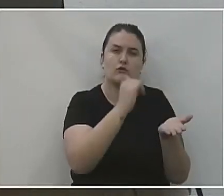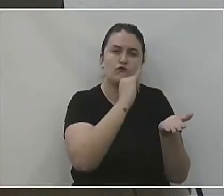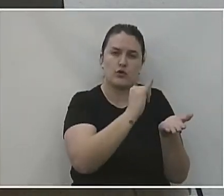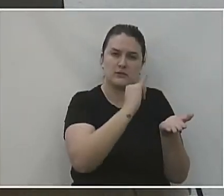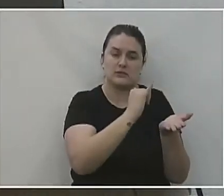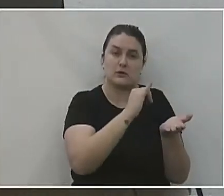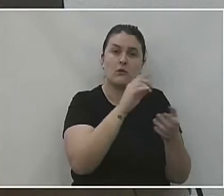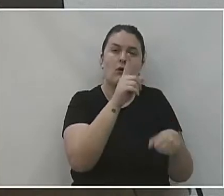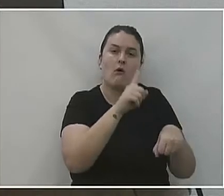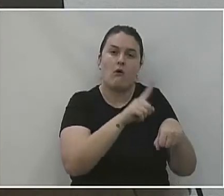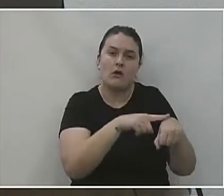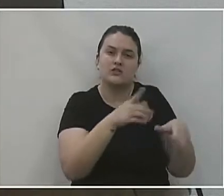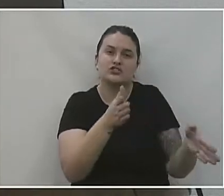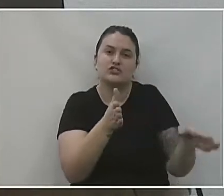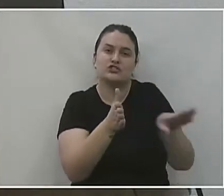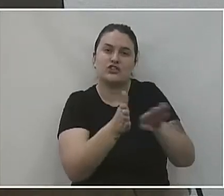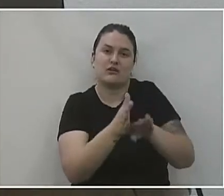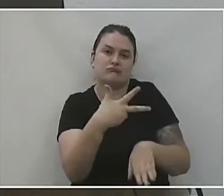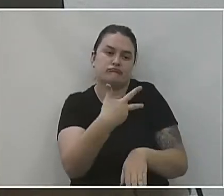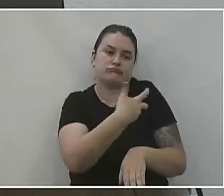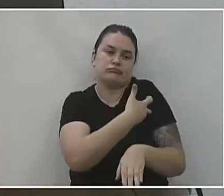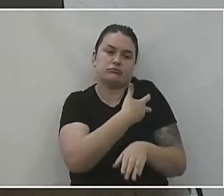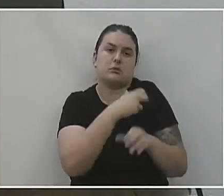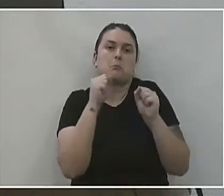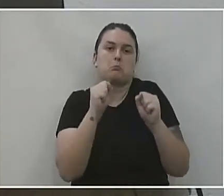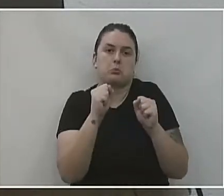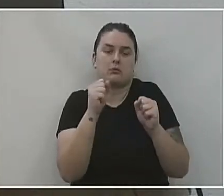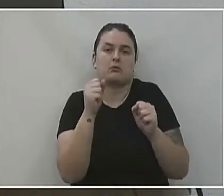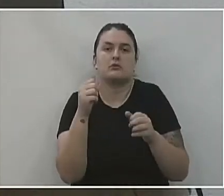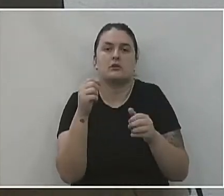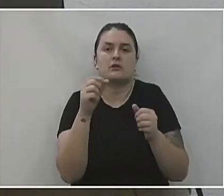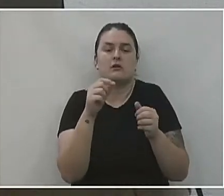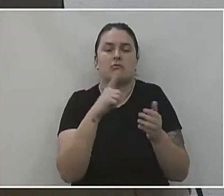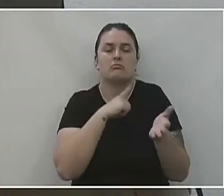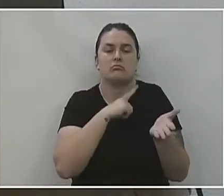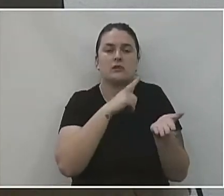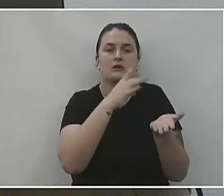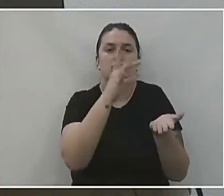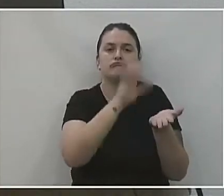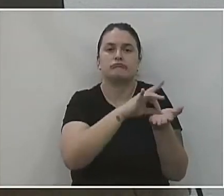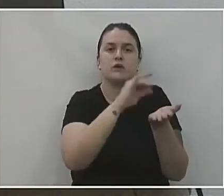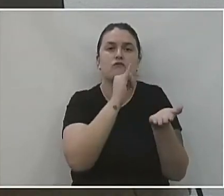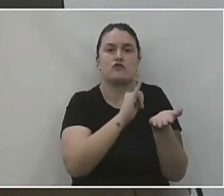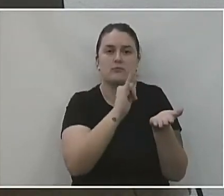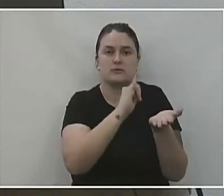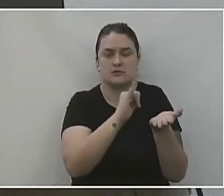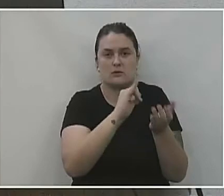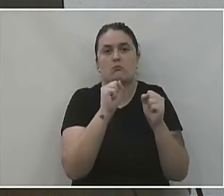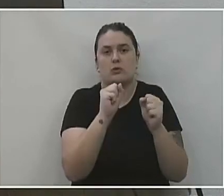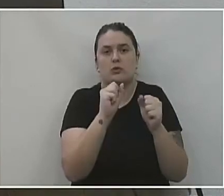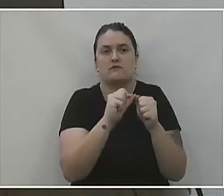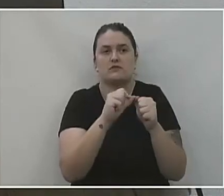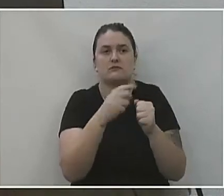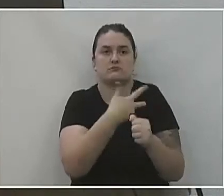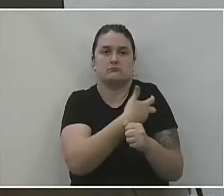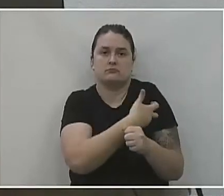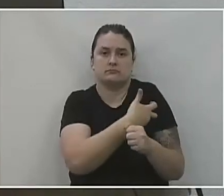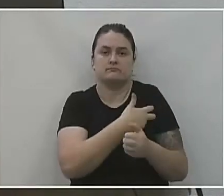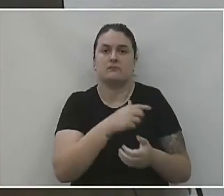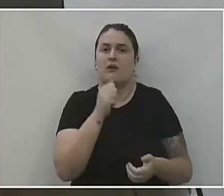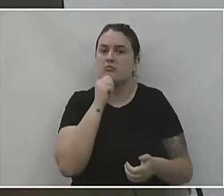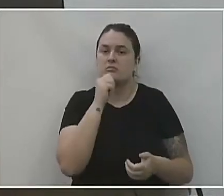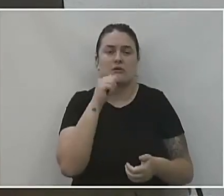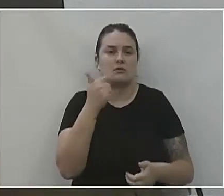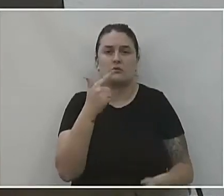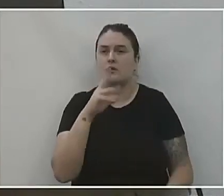efetivamente chegar as doses da faixa etária, gente poder ter um cadastro fidedigno e poder fazer a vacinação. Então, eu não